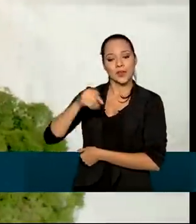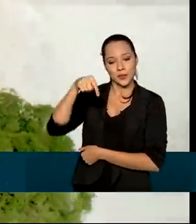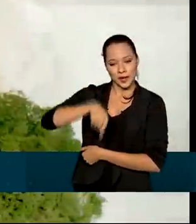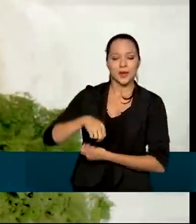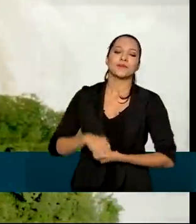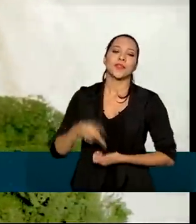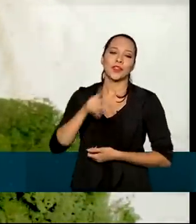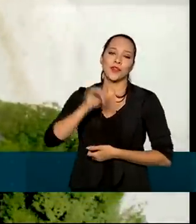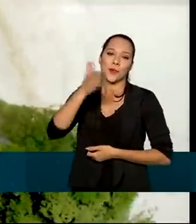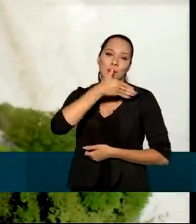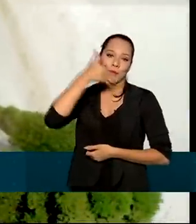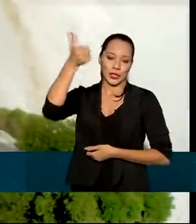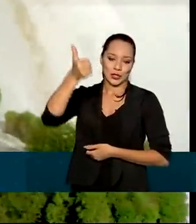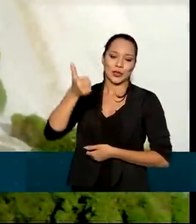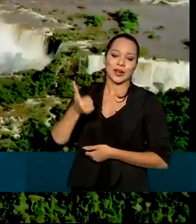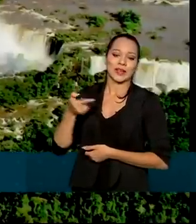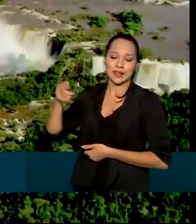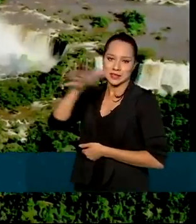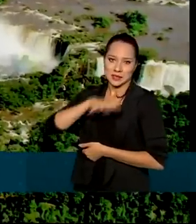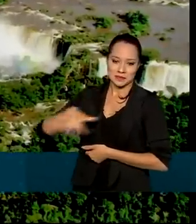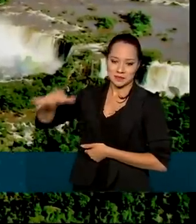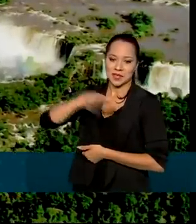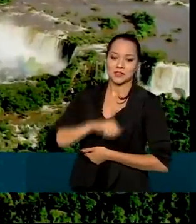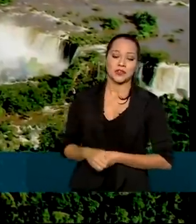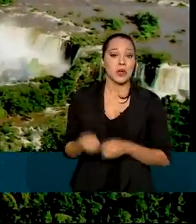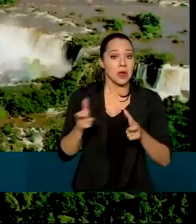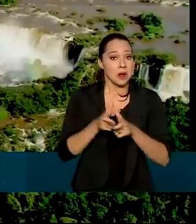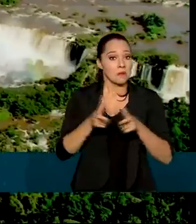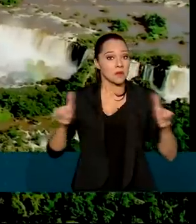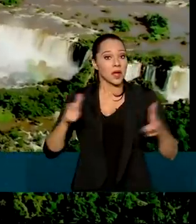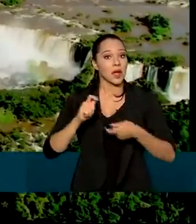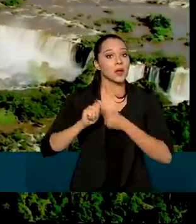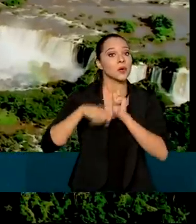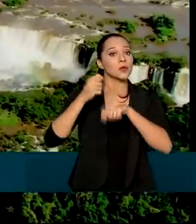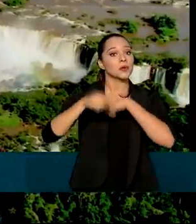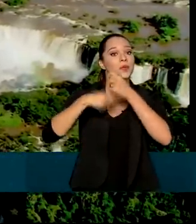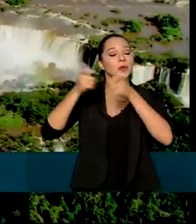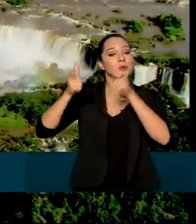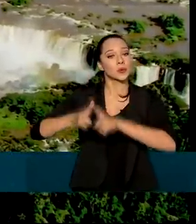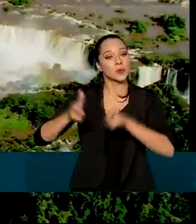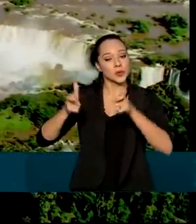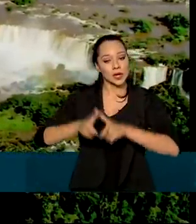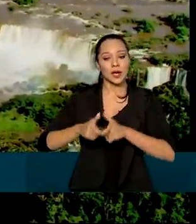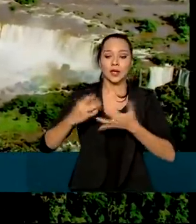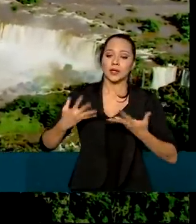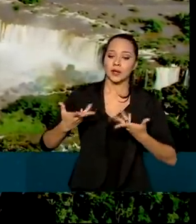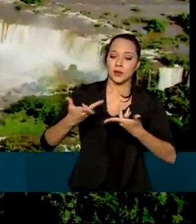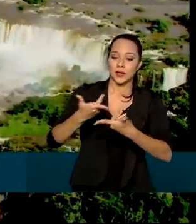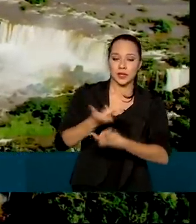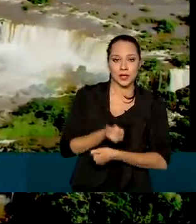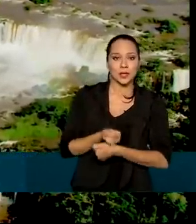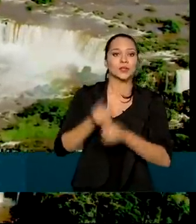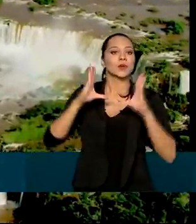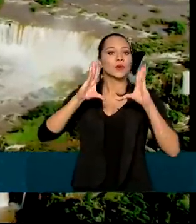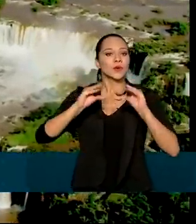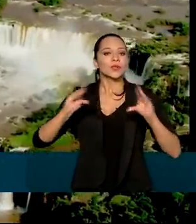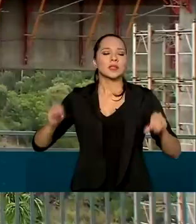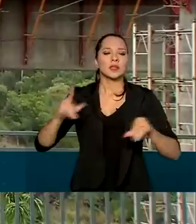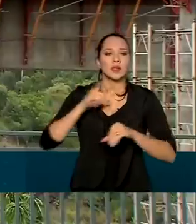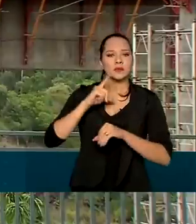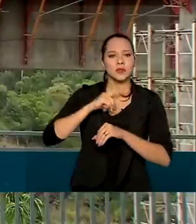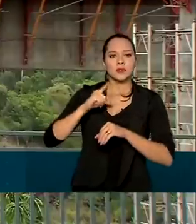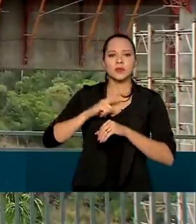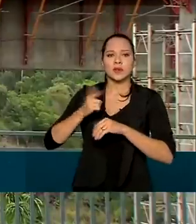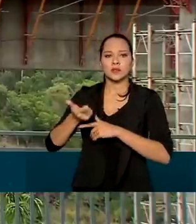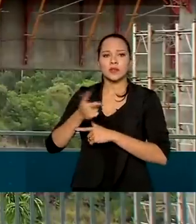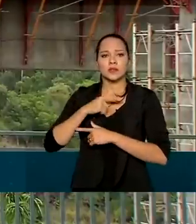Então, vai melhorar esse ambiente. Ampliar a economia local, dar qualidade e conforto às pessoas, dar segurança.